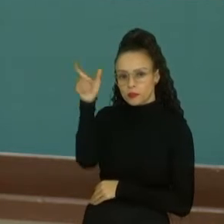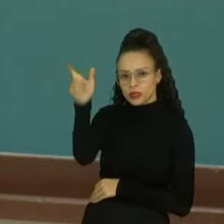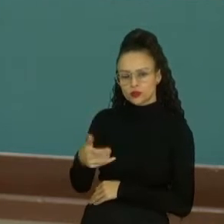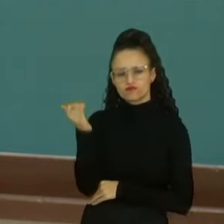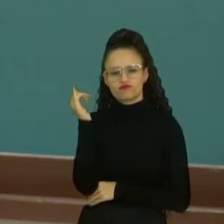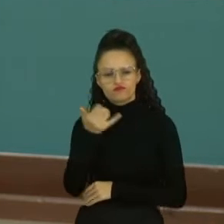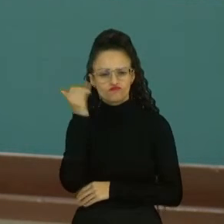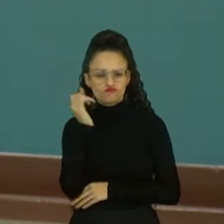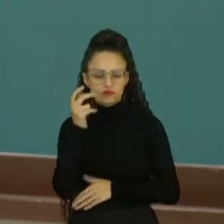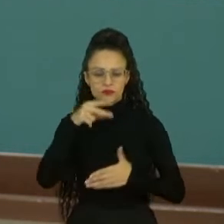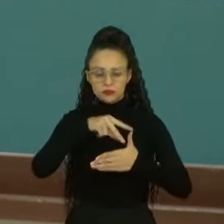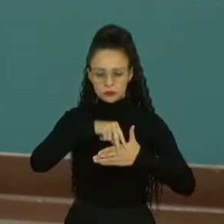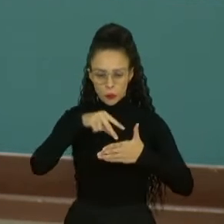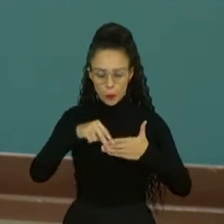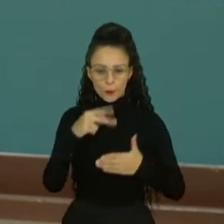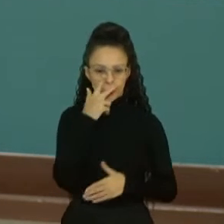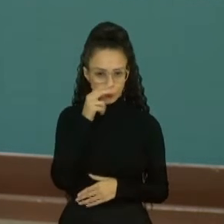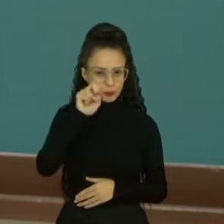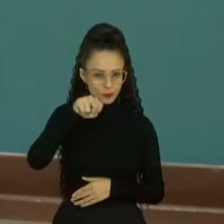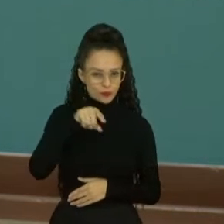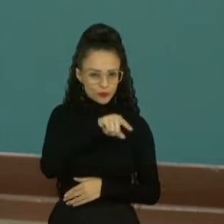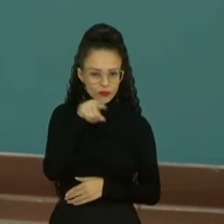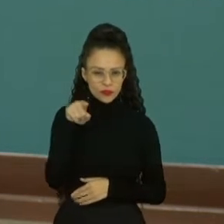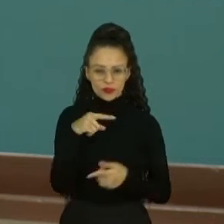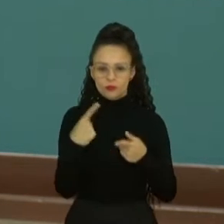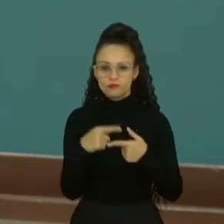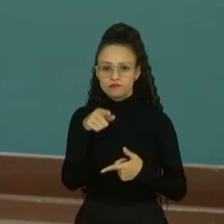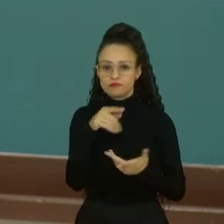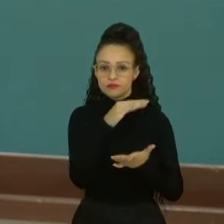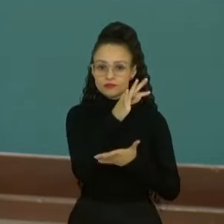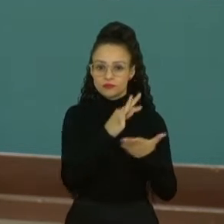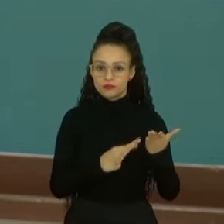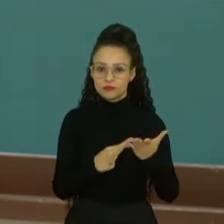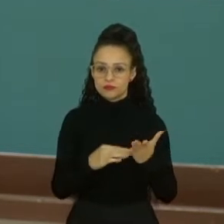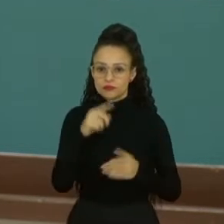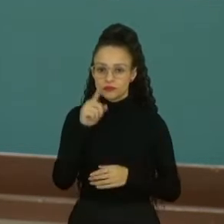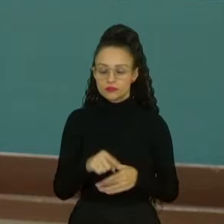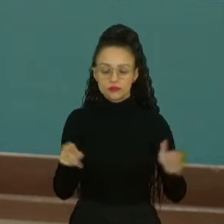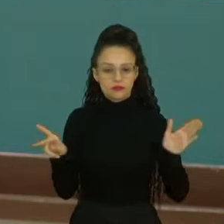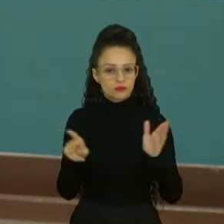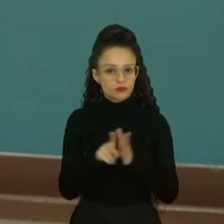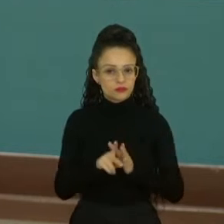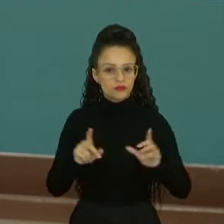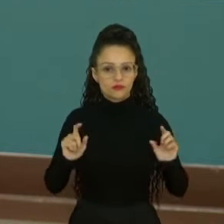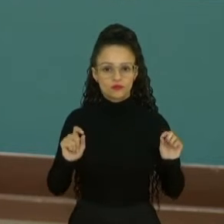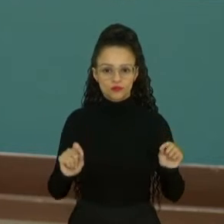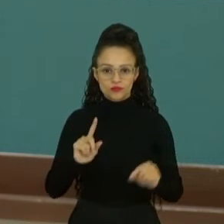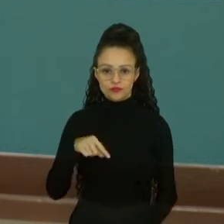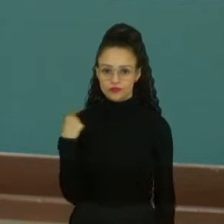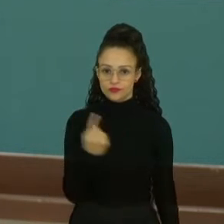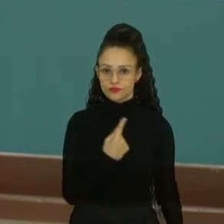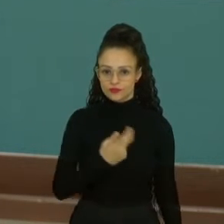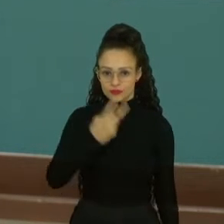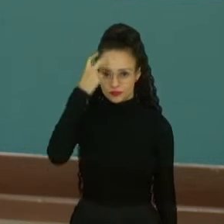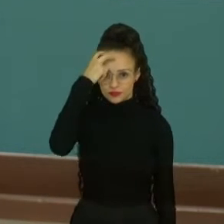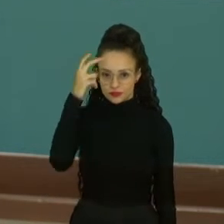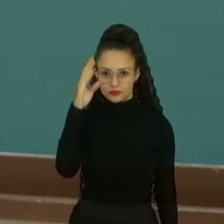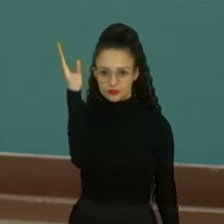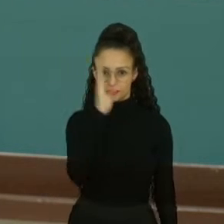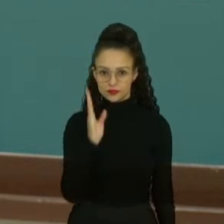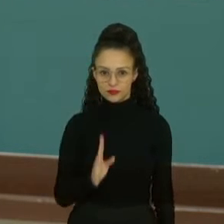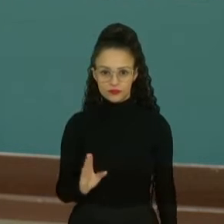de um cordel, porque esse texto faz parte da nossa cultura brasileira.